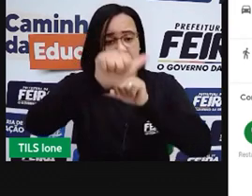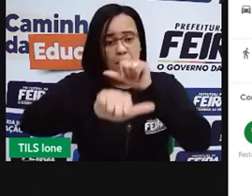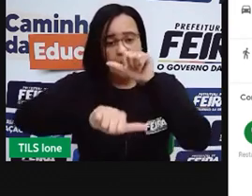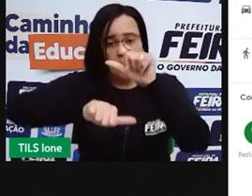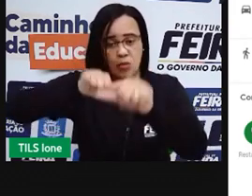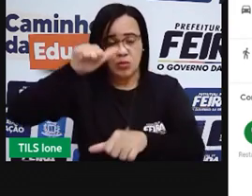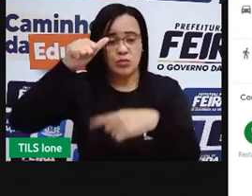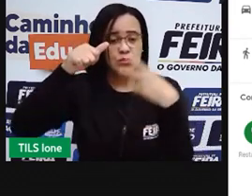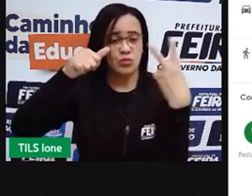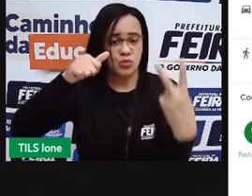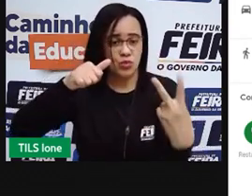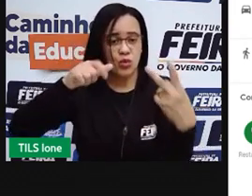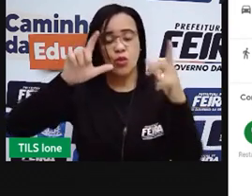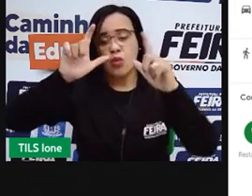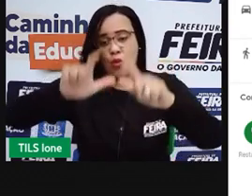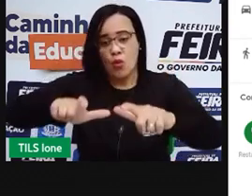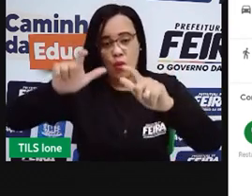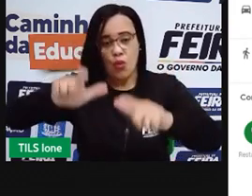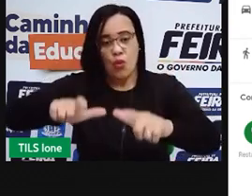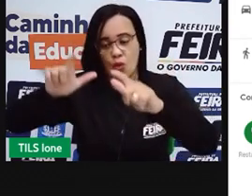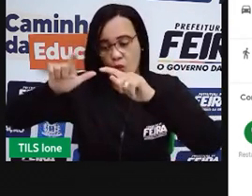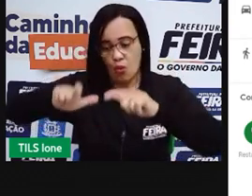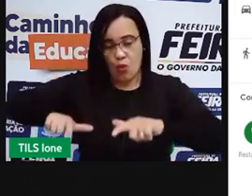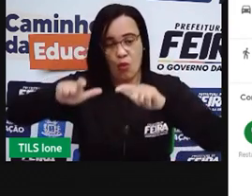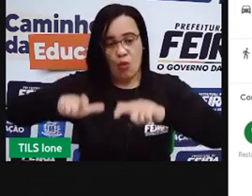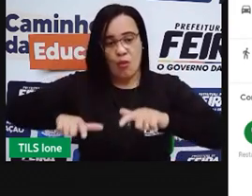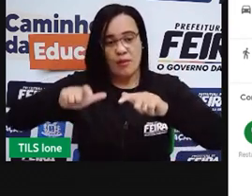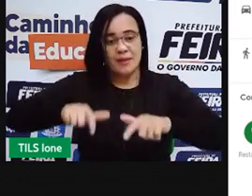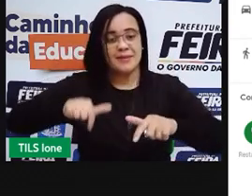estão na mesma avenida.